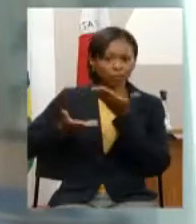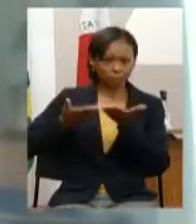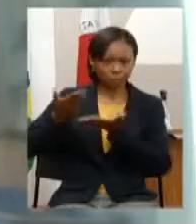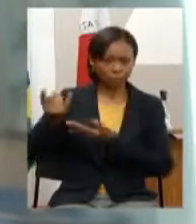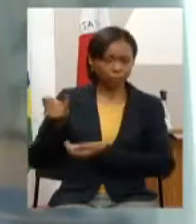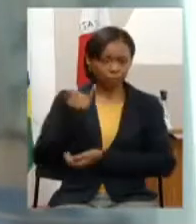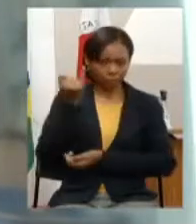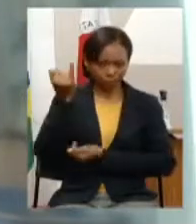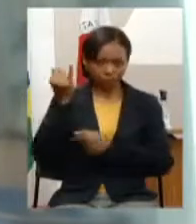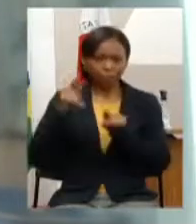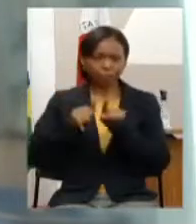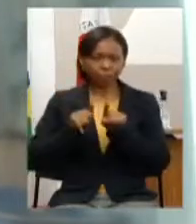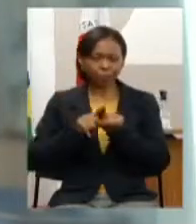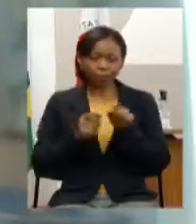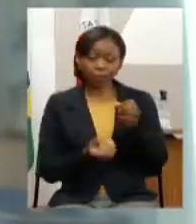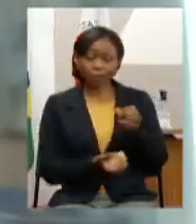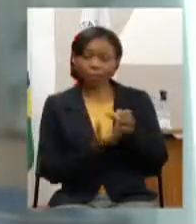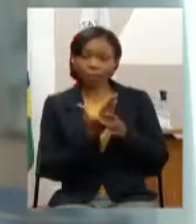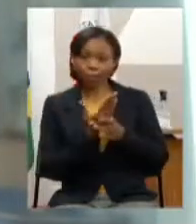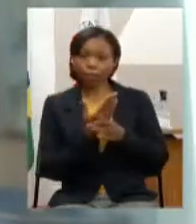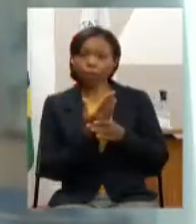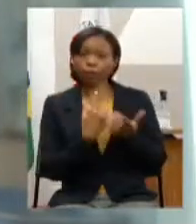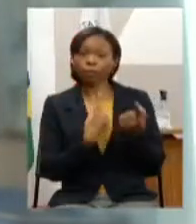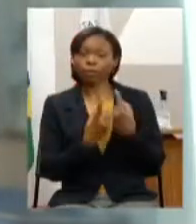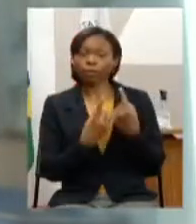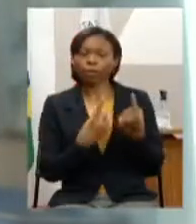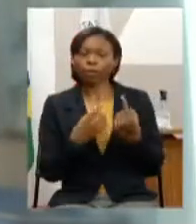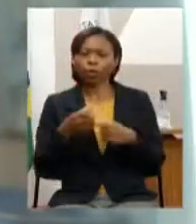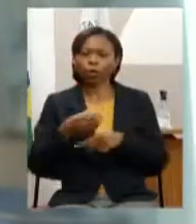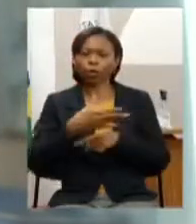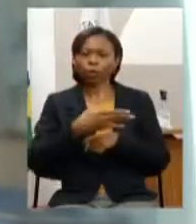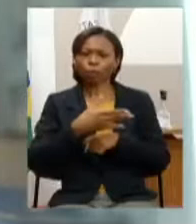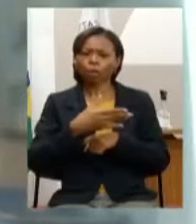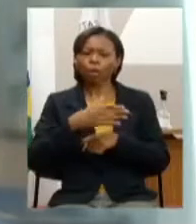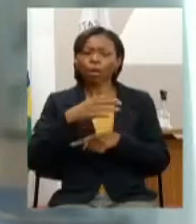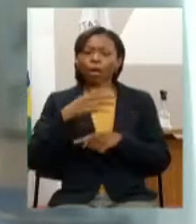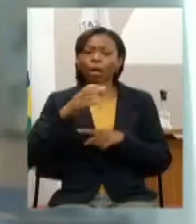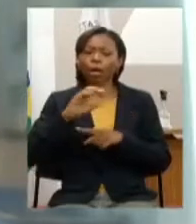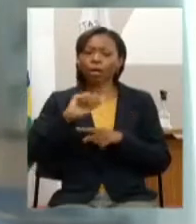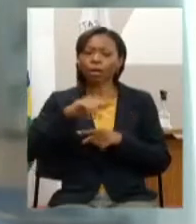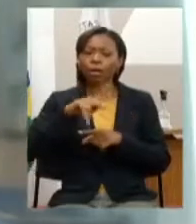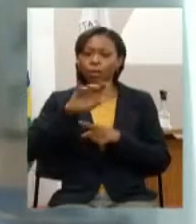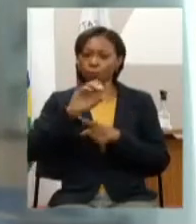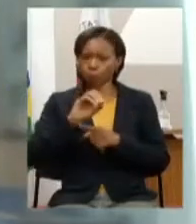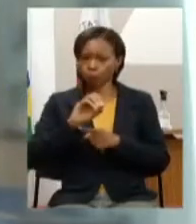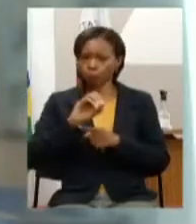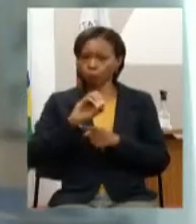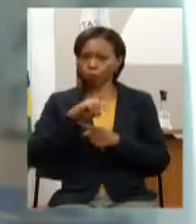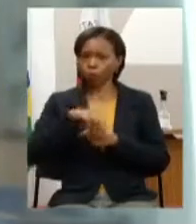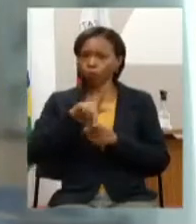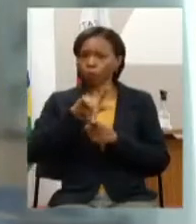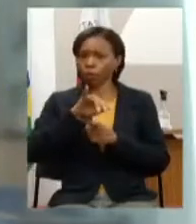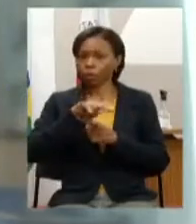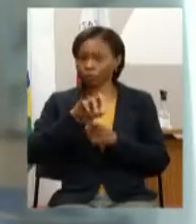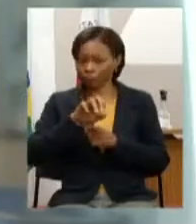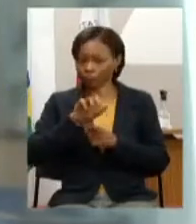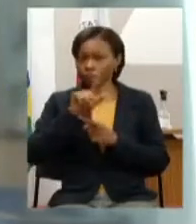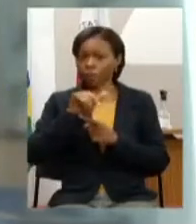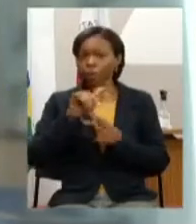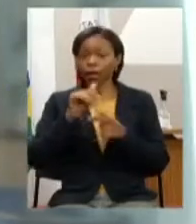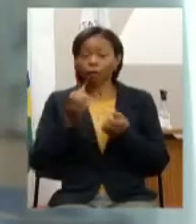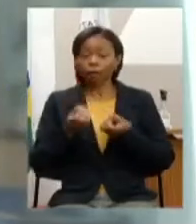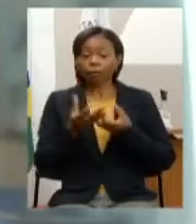ação nova chamada campo online com a finalidade de democratizar a informação ação no campo